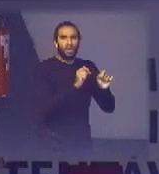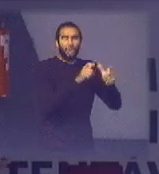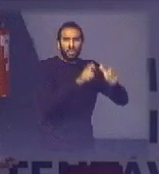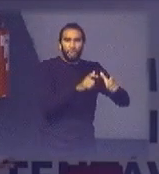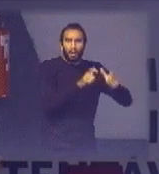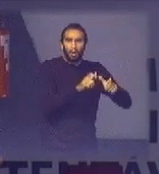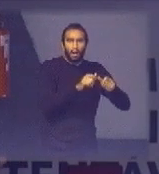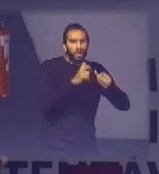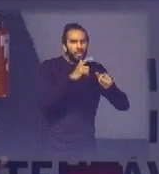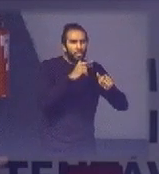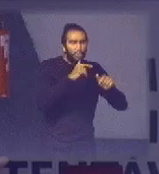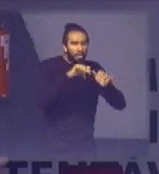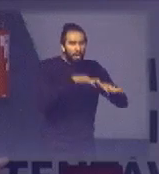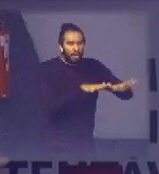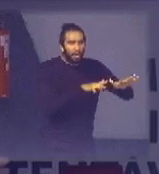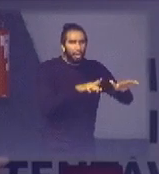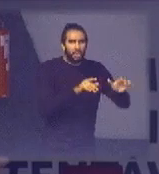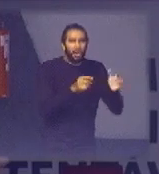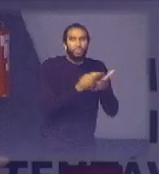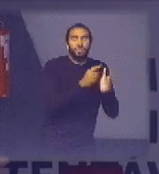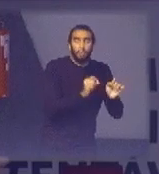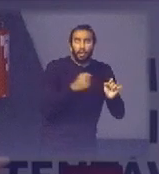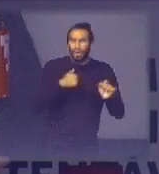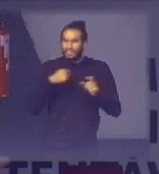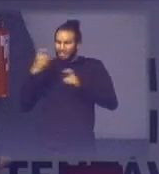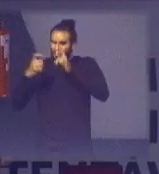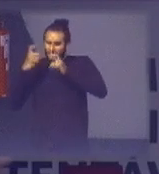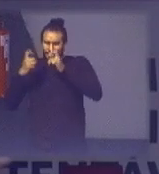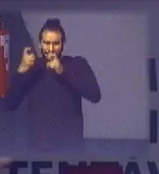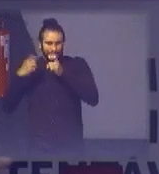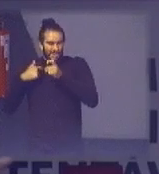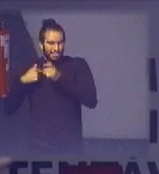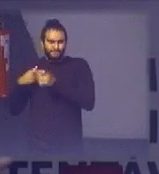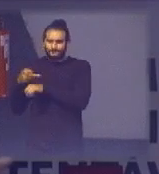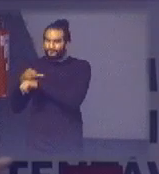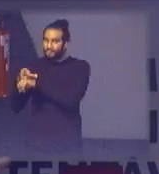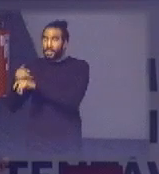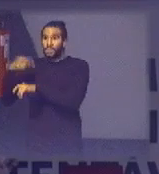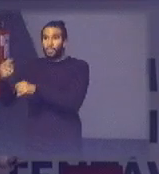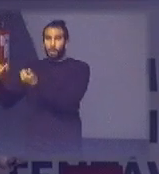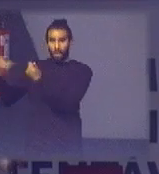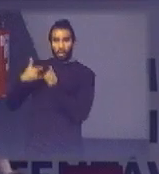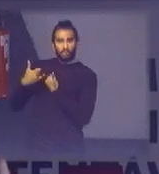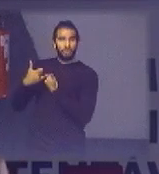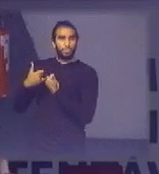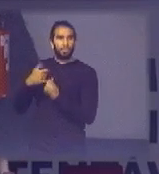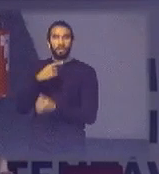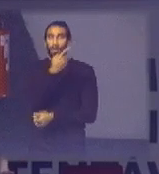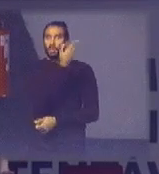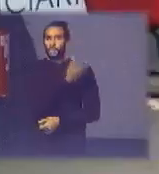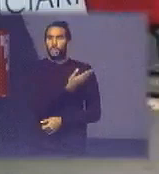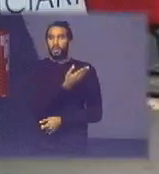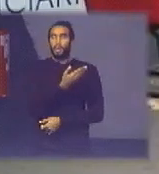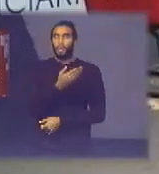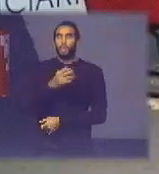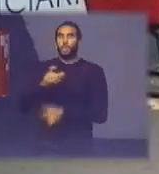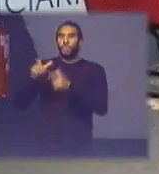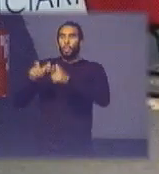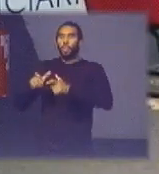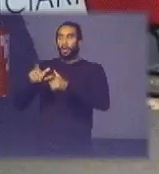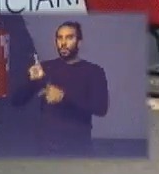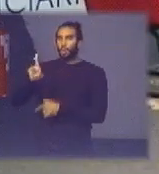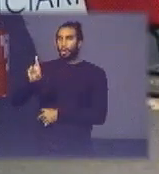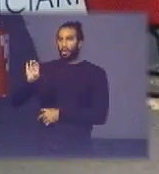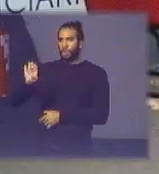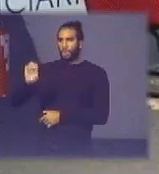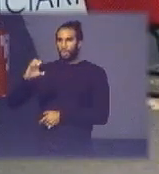foto? o que houve? eu fiquei preocupada fui buscar depois a notícia chegou para a gente isso aqui é o canal do Arruda no Recife esse é